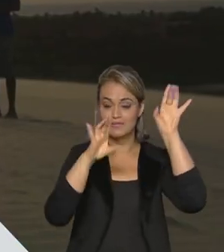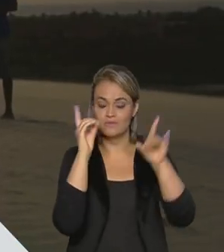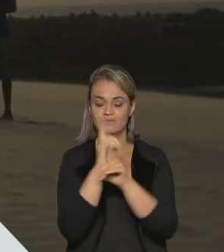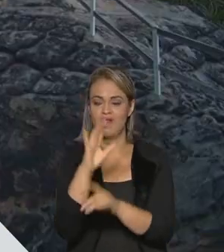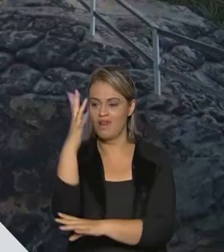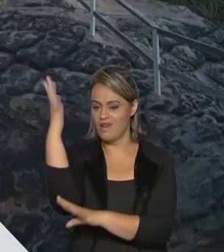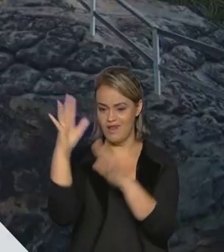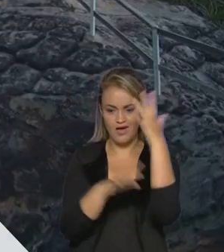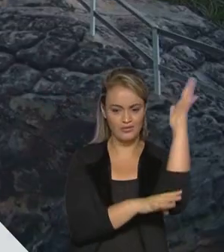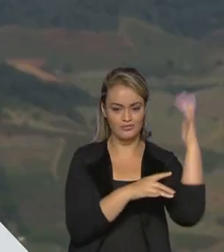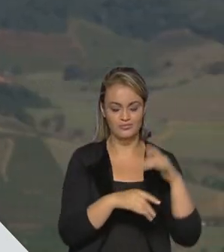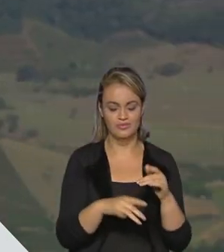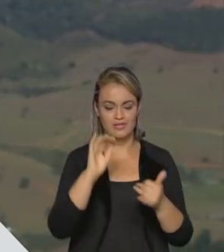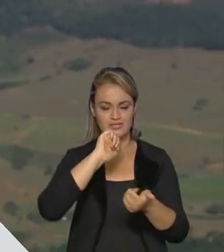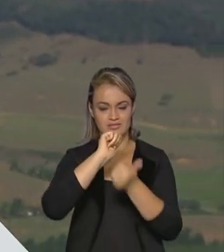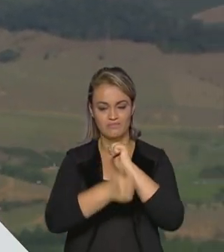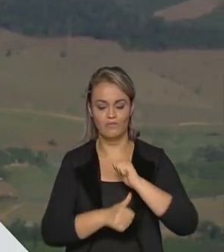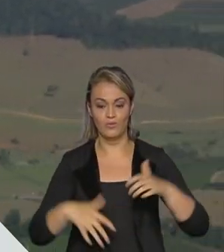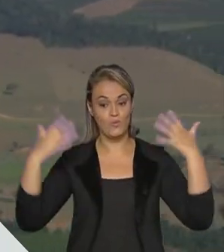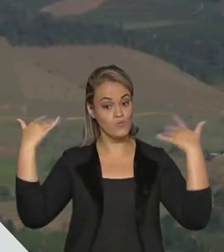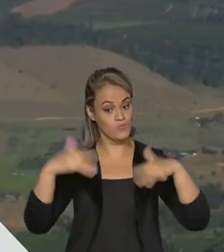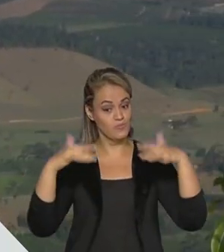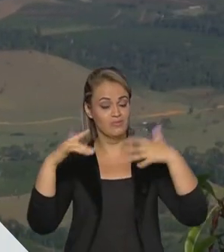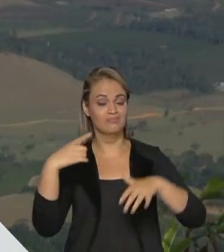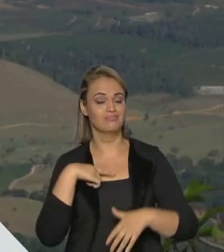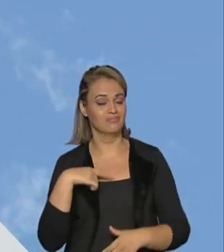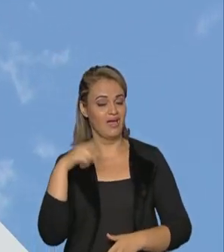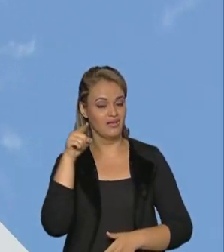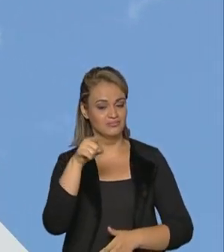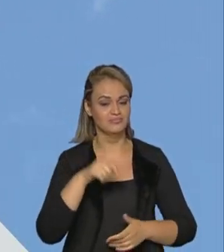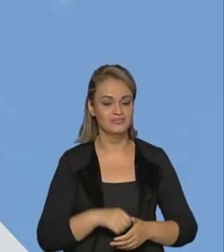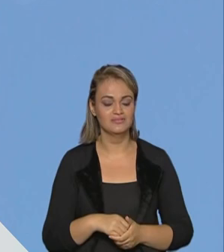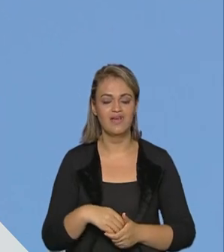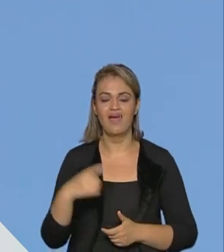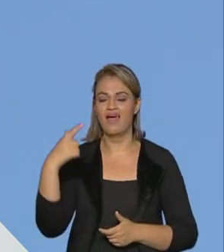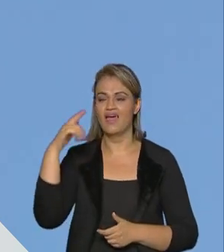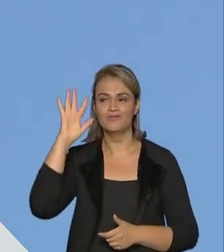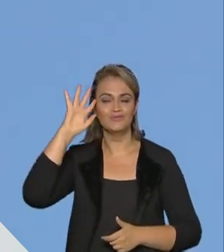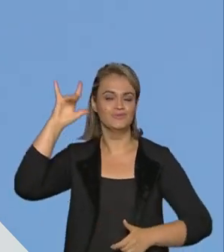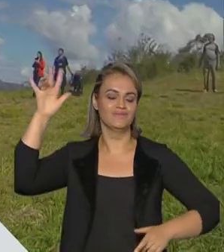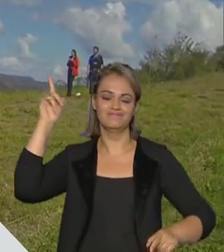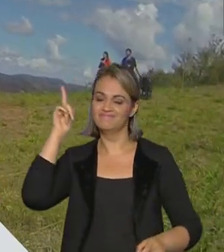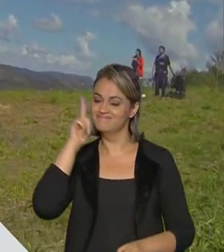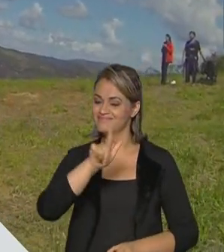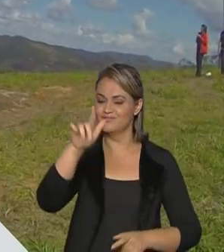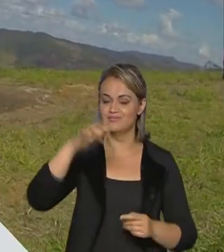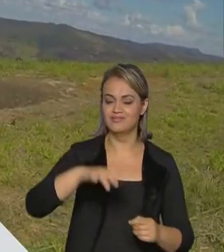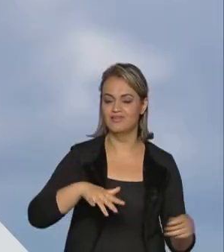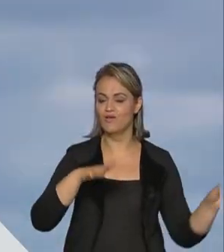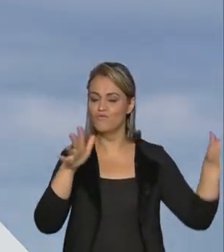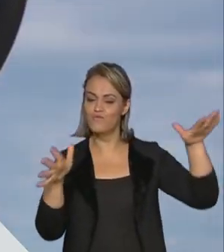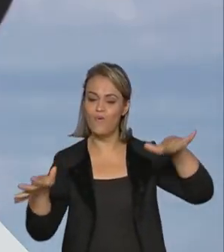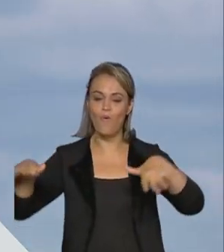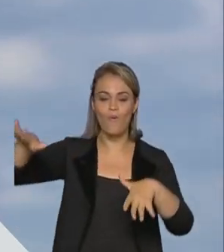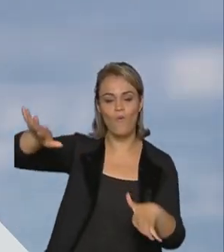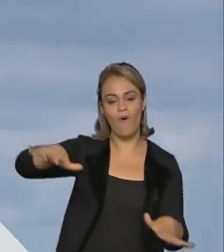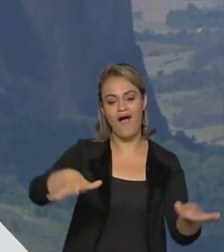Natureza e esportes radicais. Vou poder realizar esse sonho que é voar.